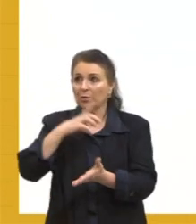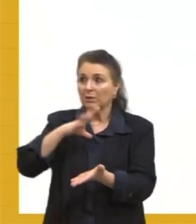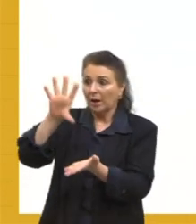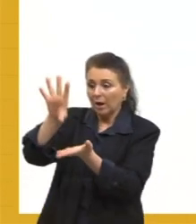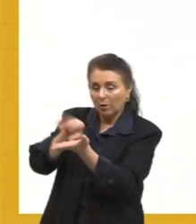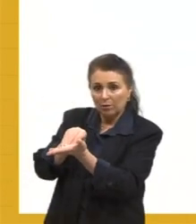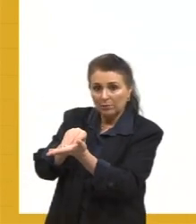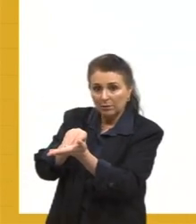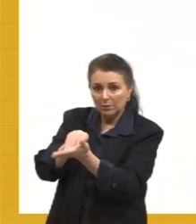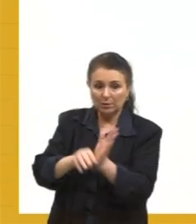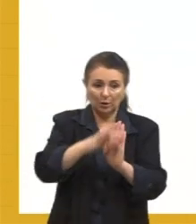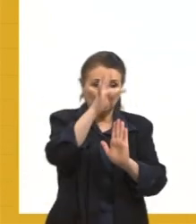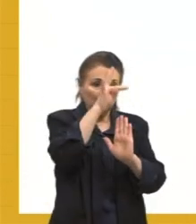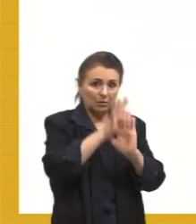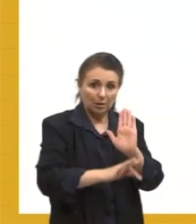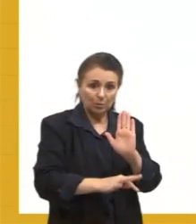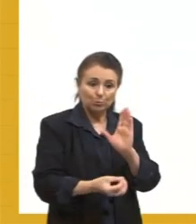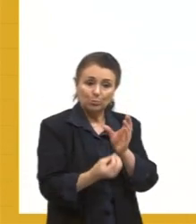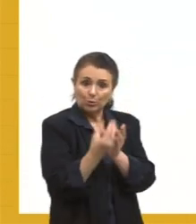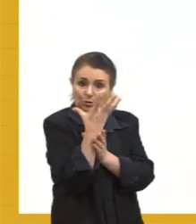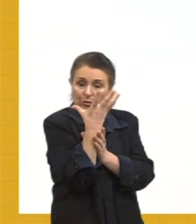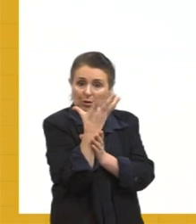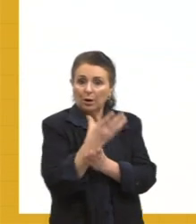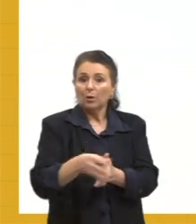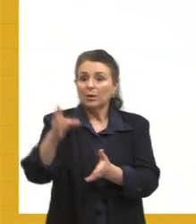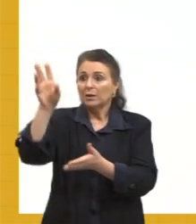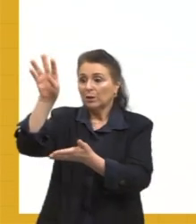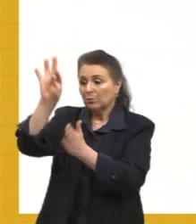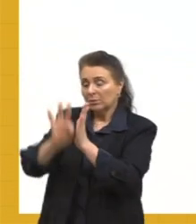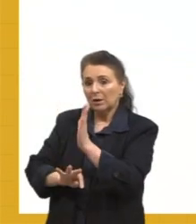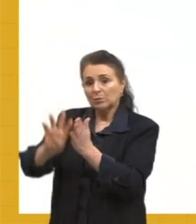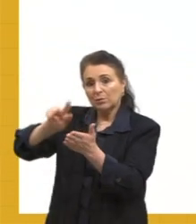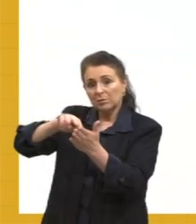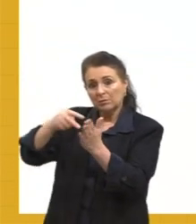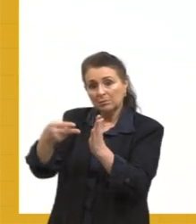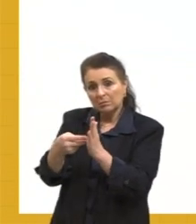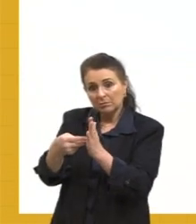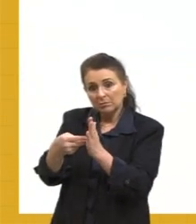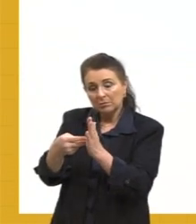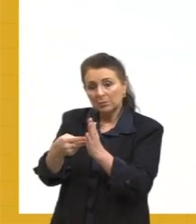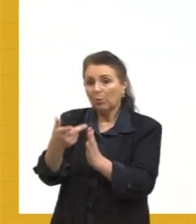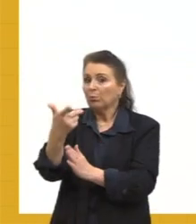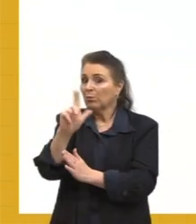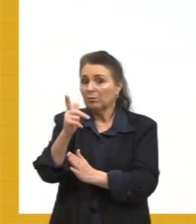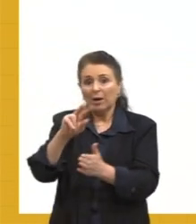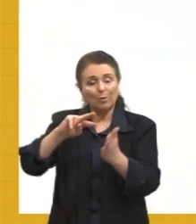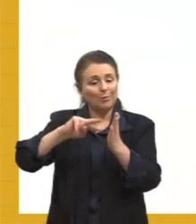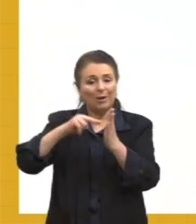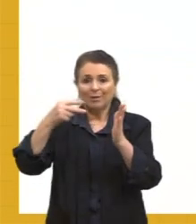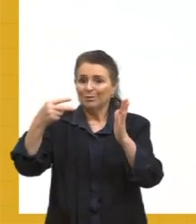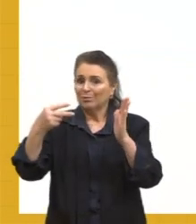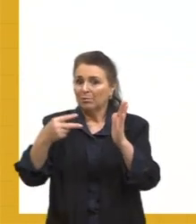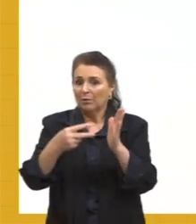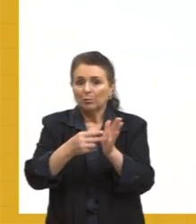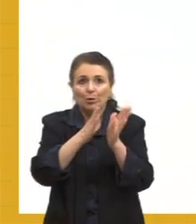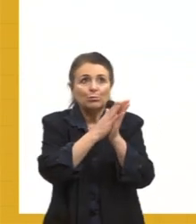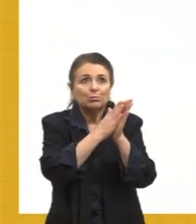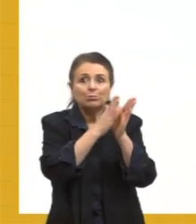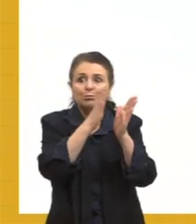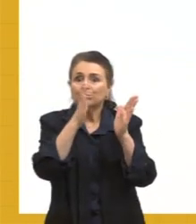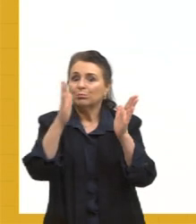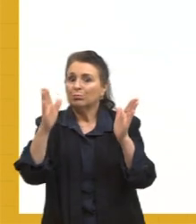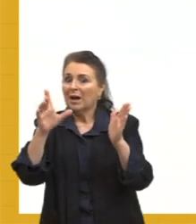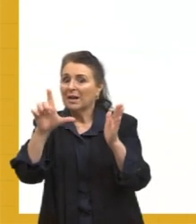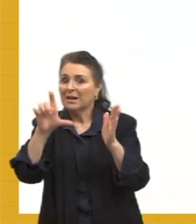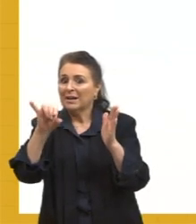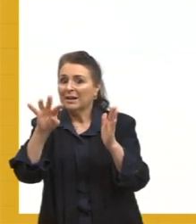tem o texto original e o texto a ser traduzido, e isso vai caindo meio por terra. Então, não existe uma tradução literal. Na maioria